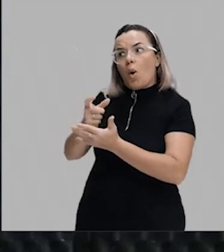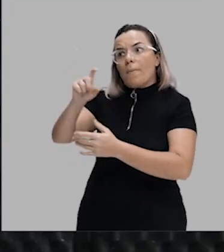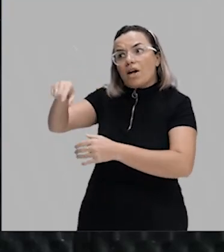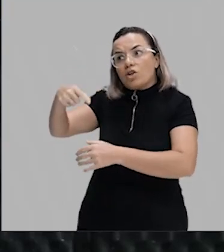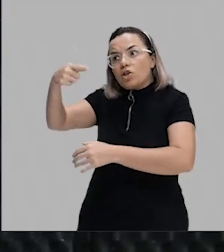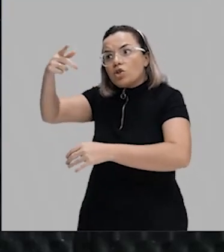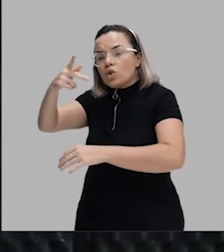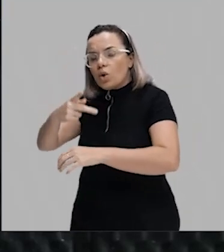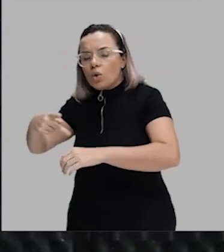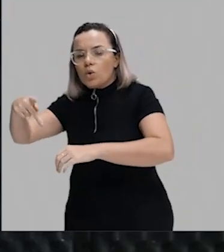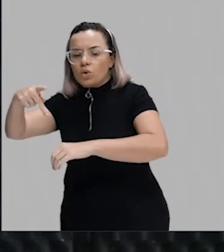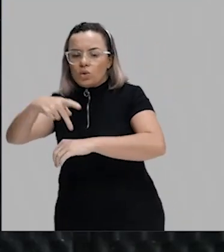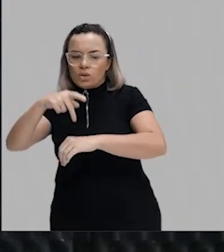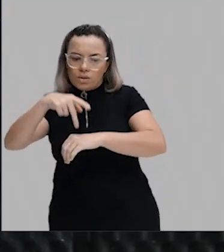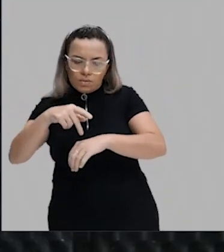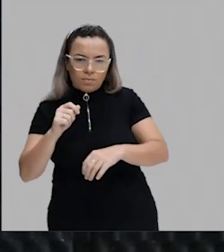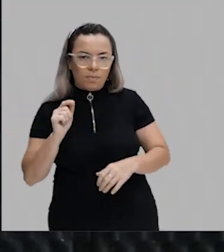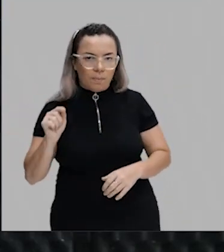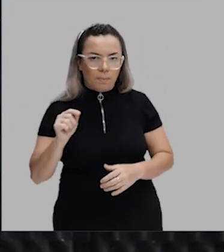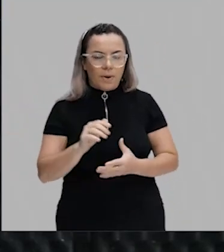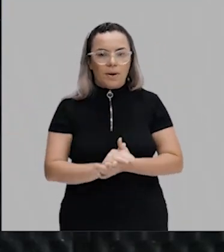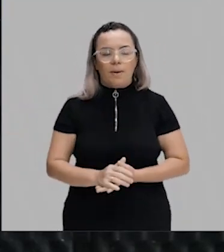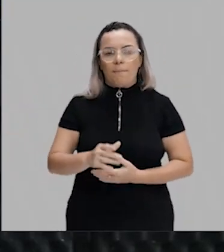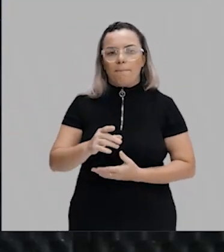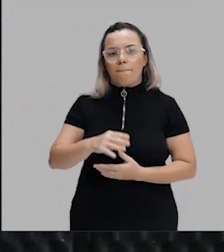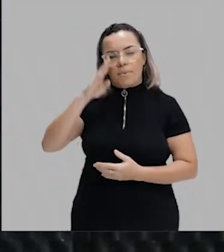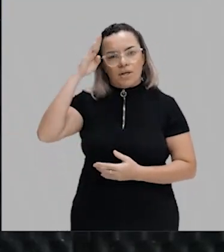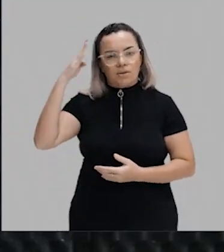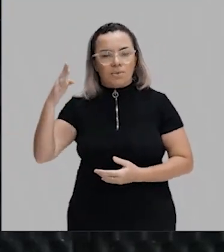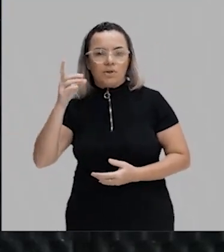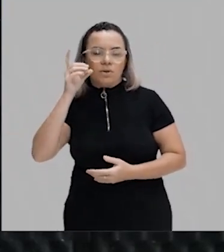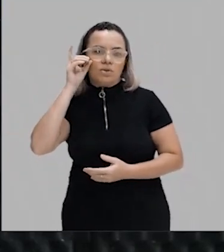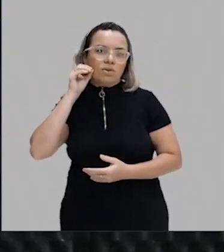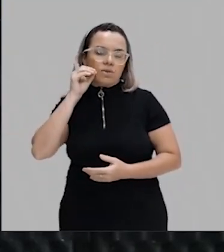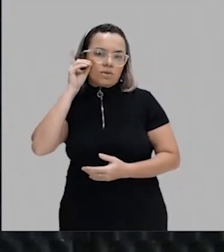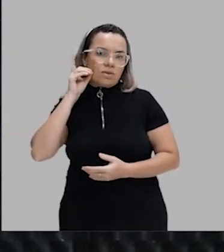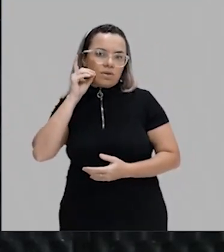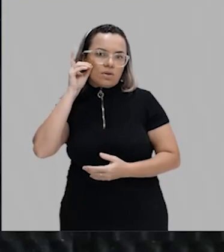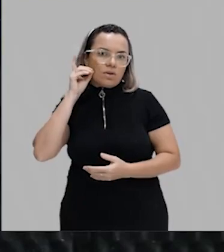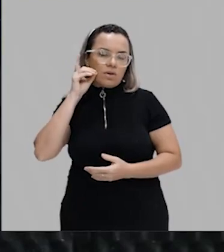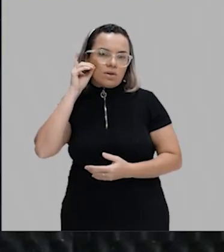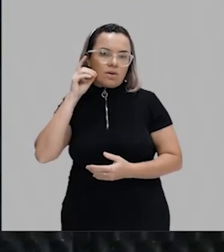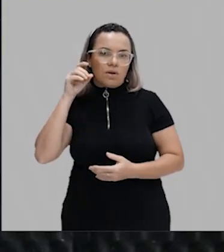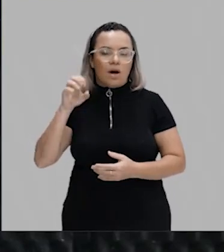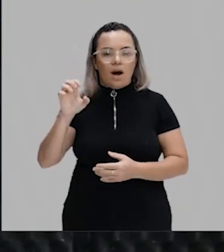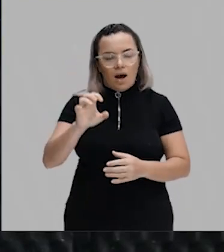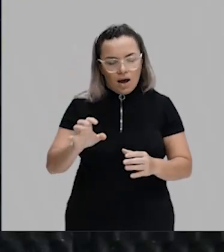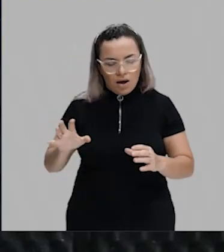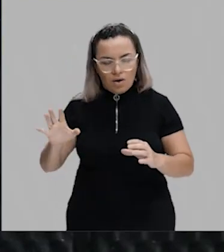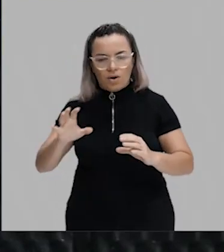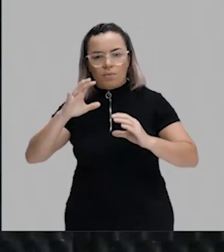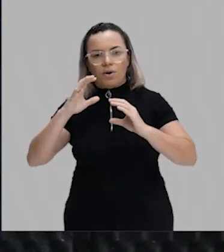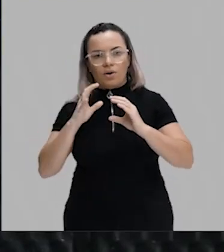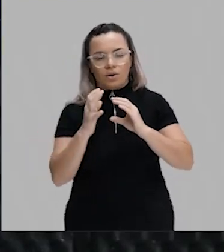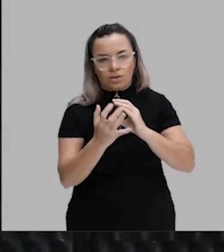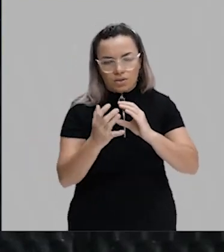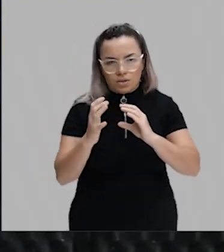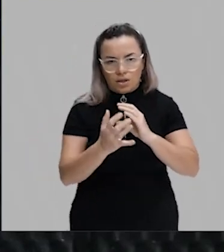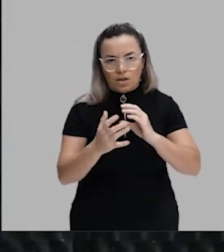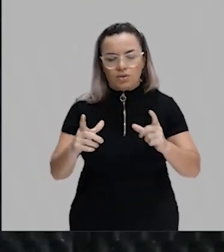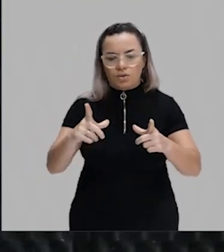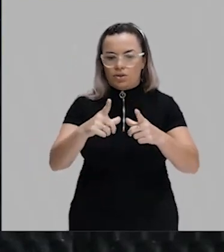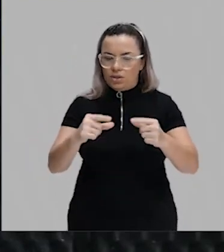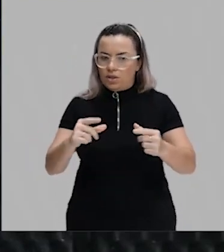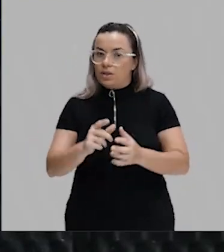eu falo principalmente ali os Estados Unidos, a Europa Ocidental e o Japão. E a China também hoje já é um grande polo tecnológico.